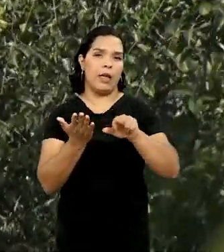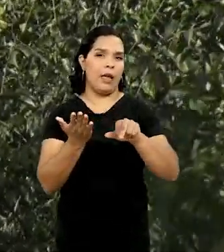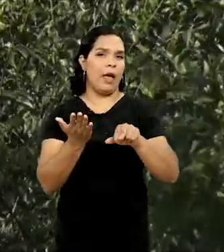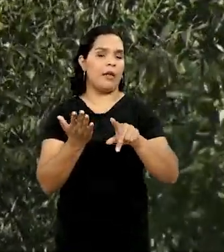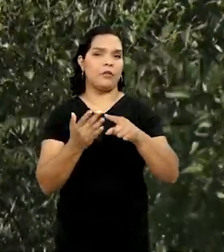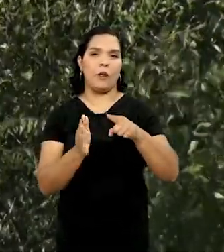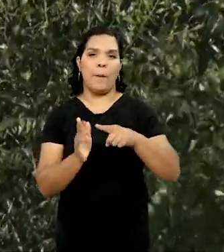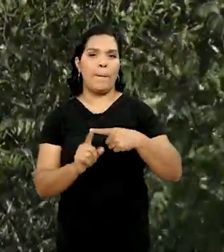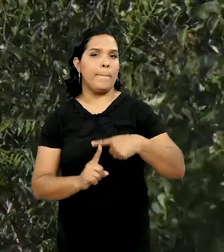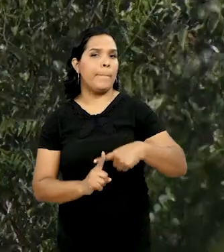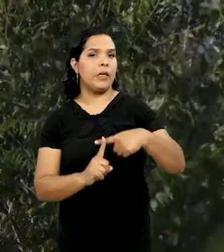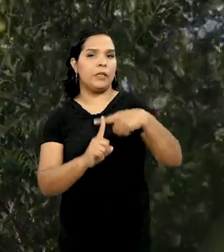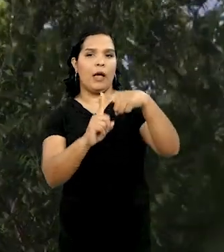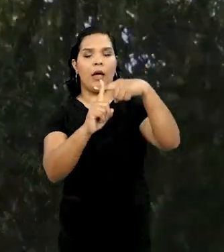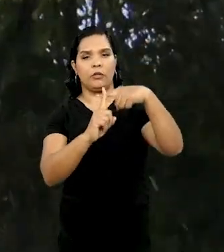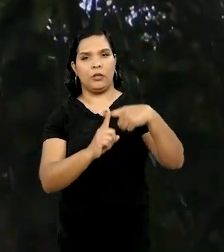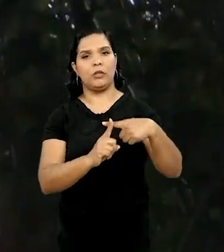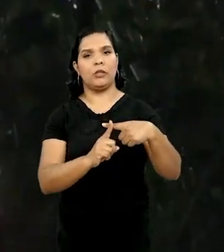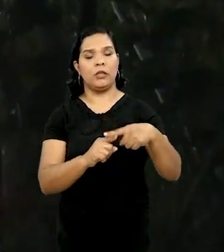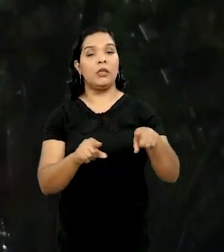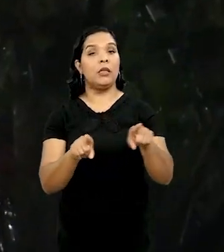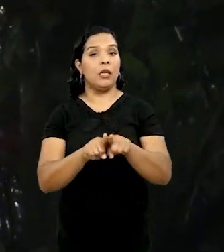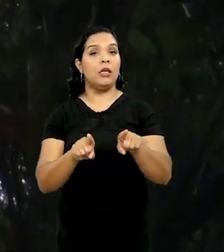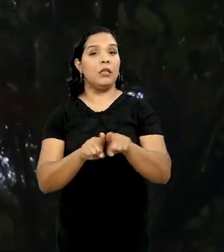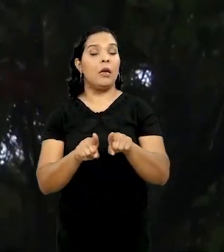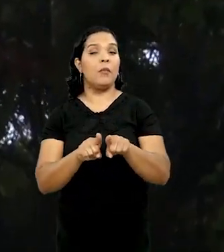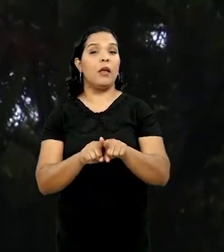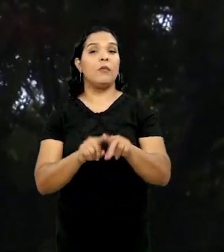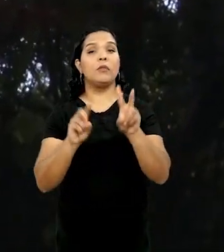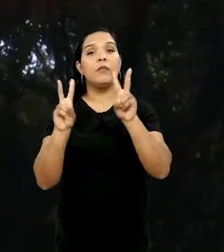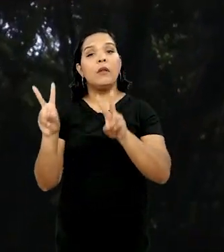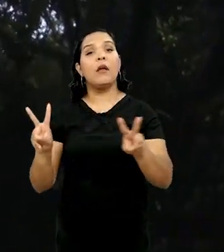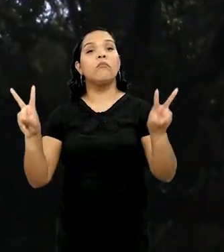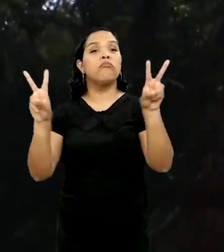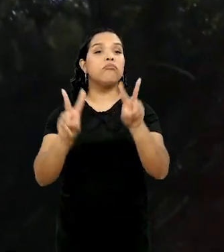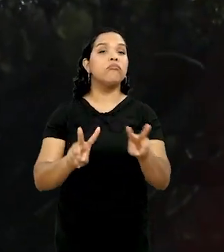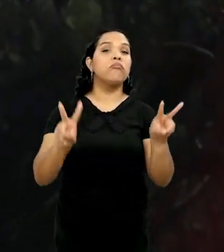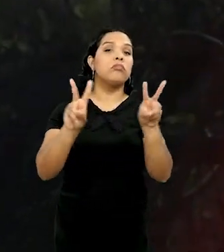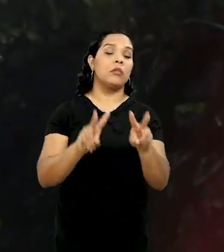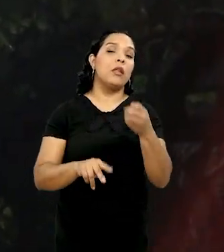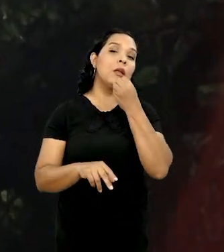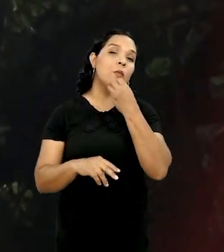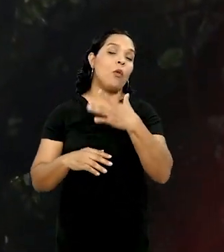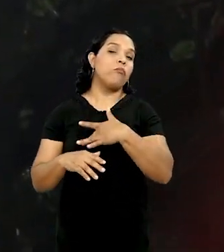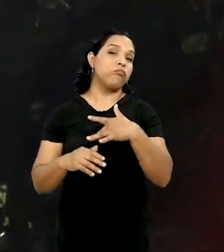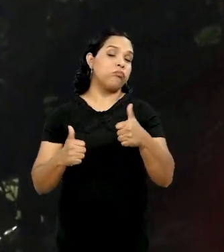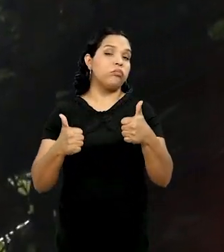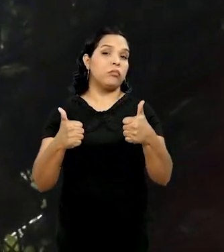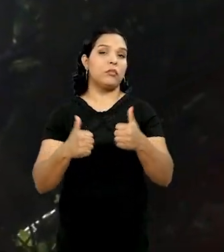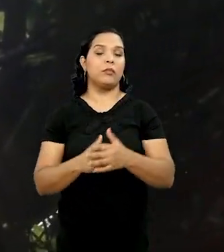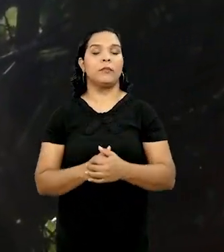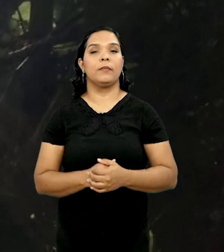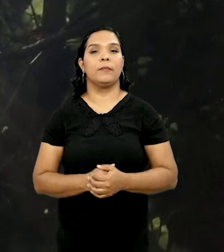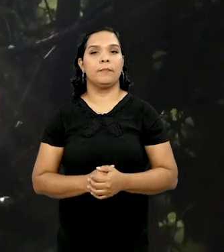de vantagens, sem contar a questão paisagística e contemplativa, que é fundamental também para o nosso bem-estar.